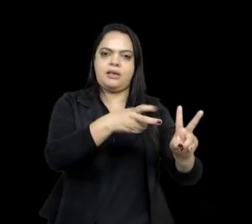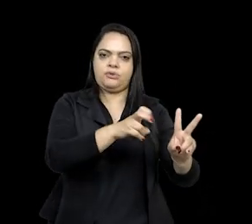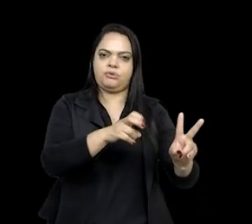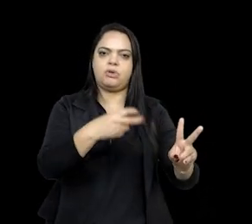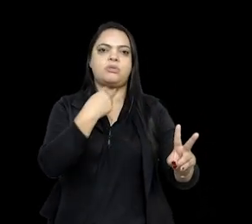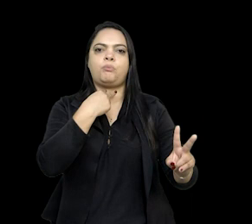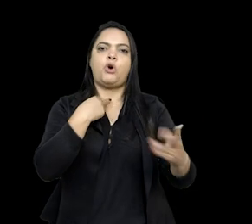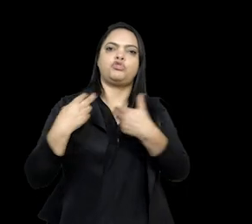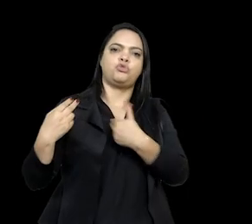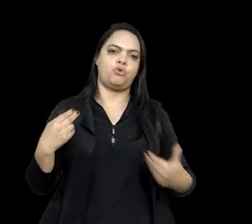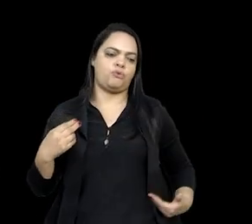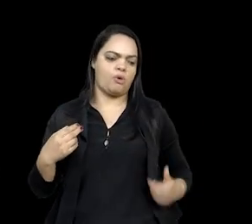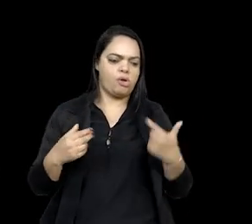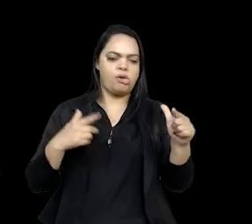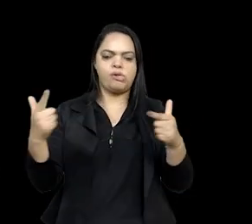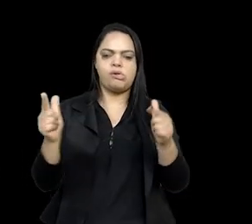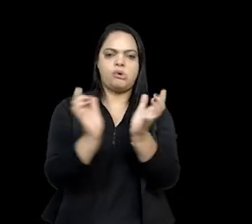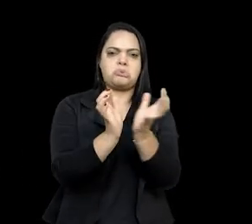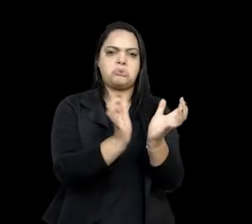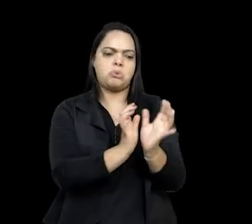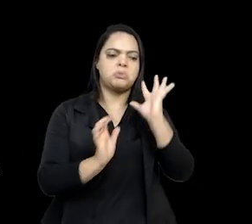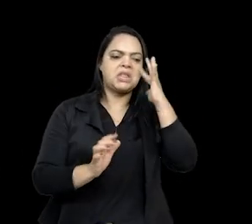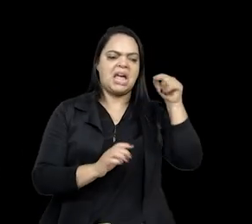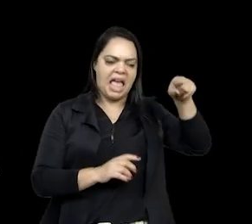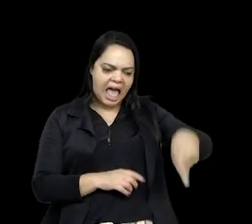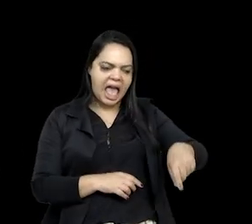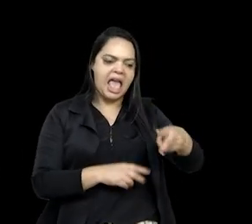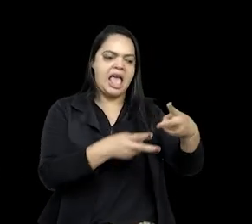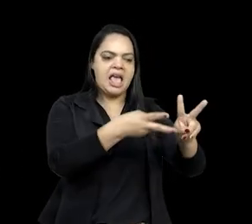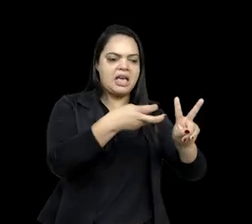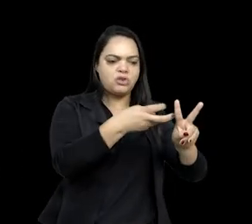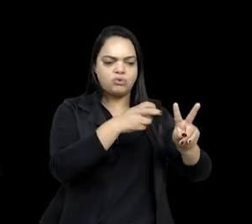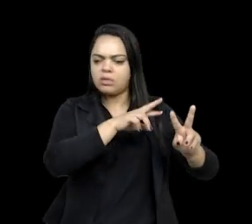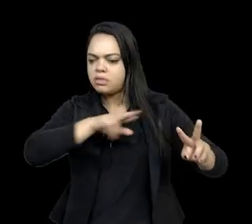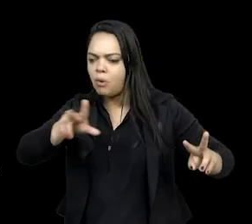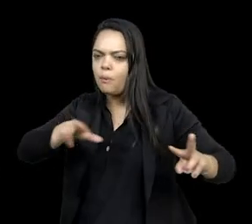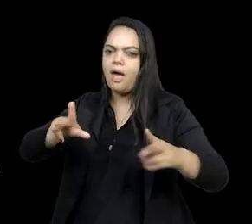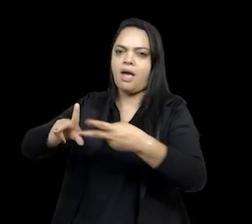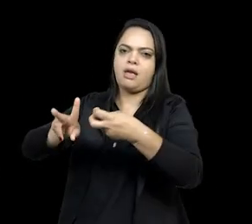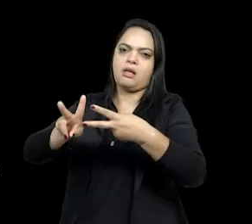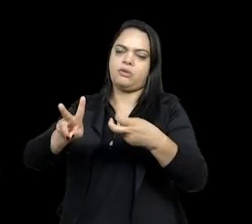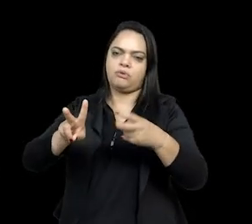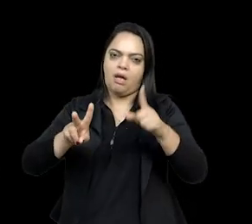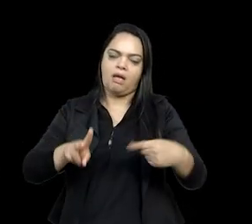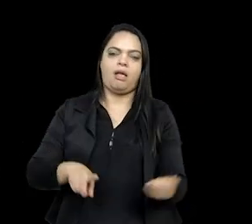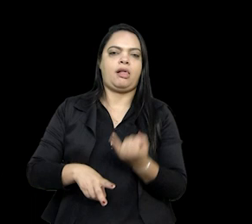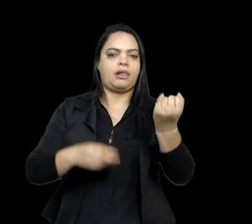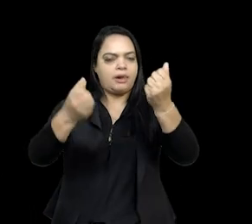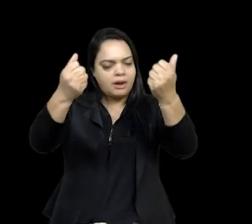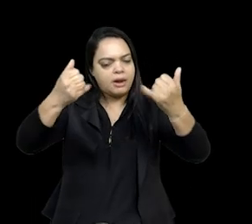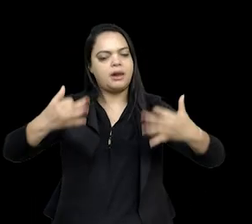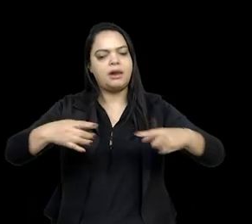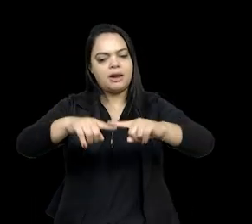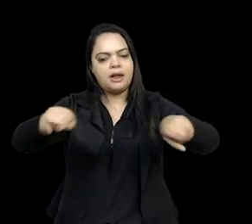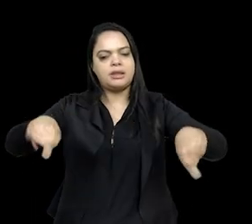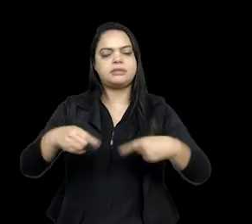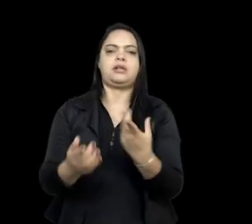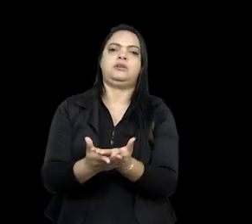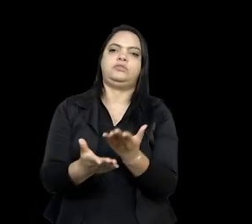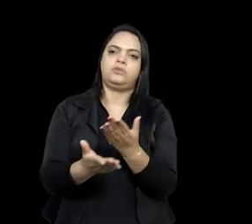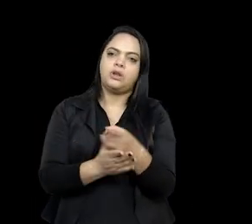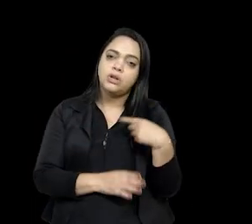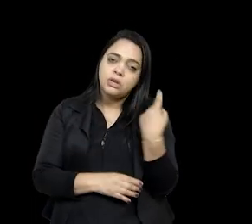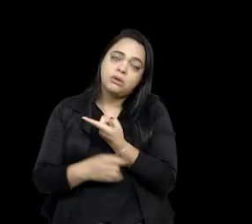outro grupo social dizer quem é ou quem não é indígena. Eu acho que isso é muito importante ser trabalhado em sala de aula e a gente deve